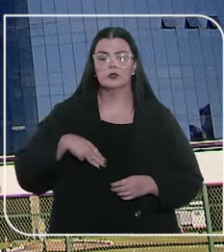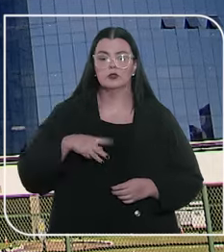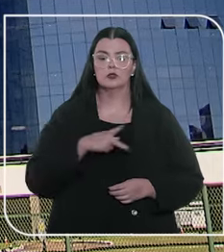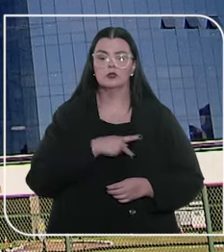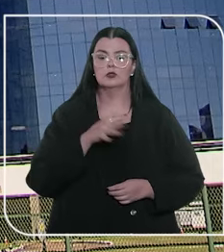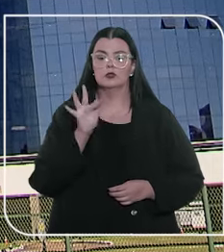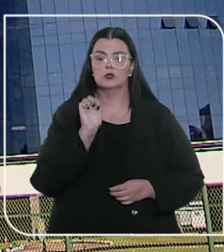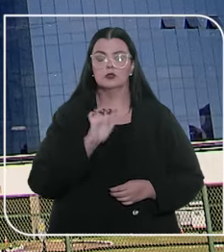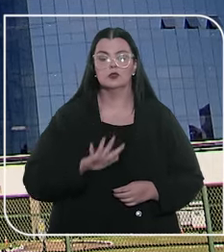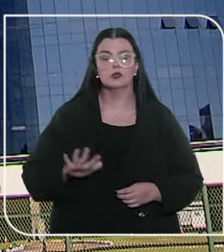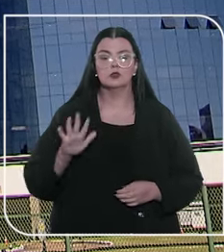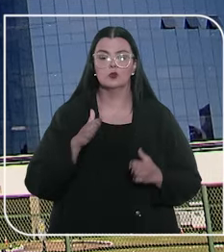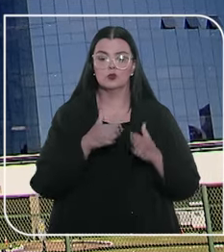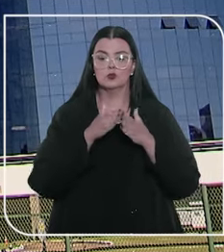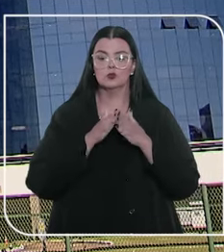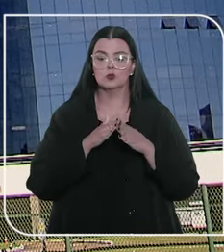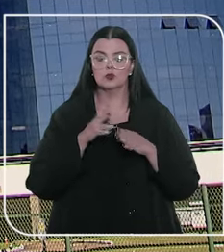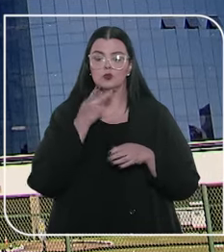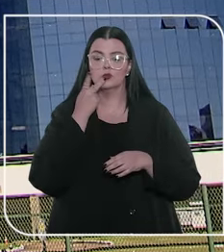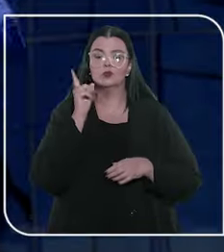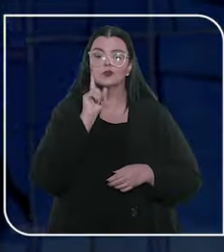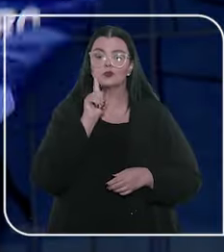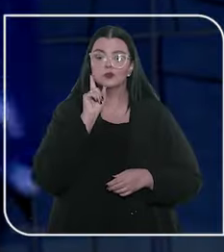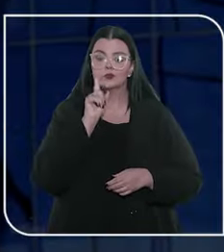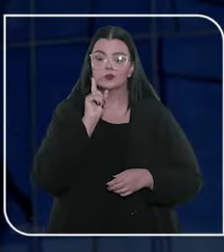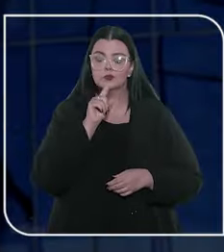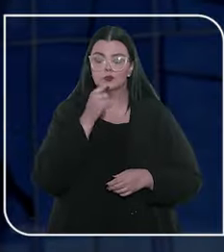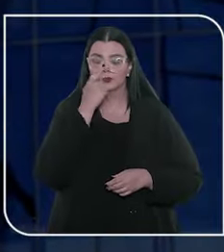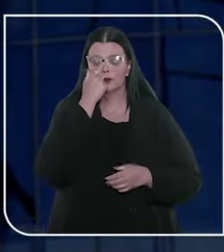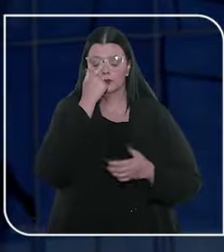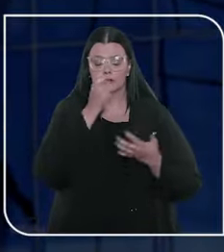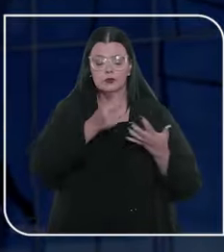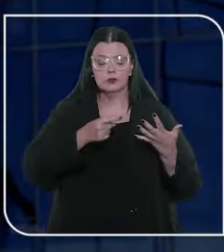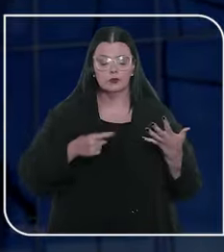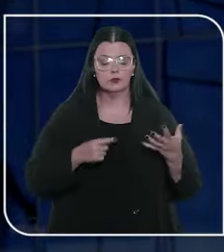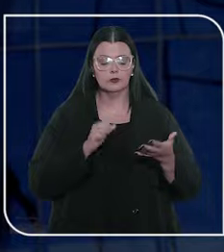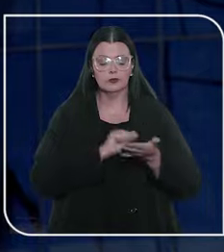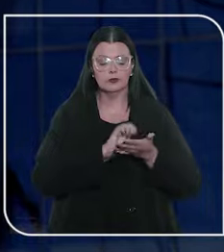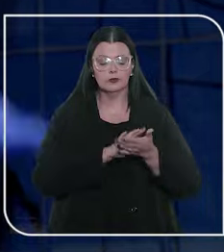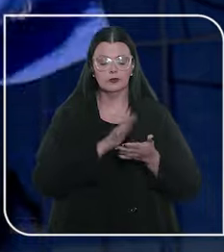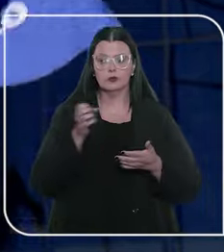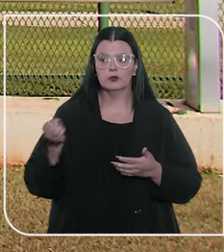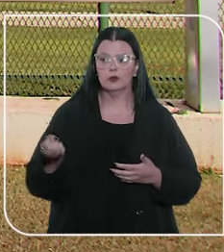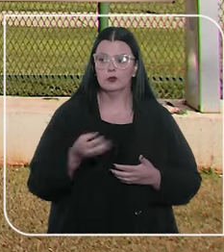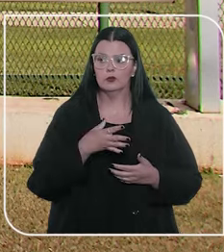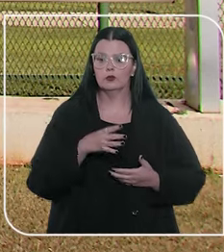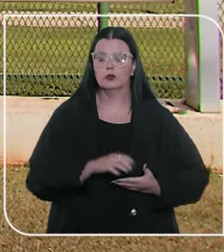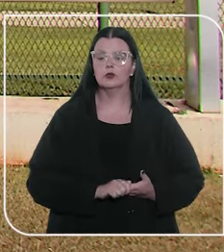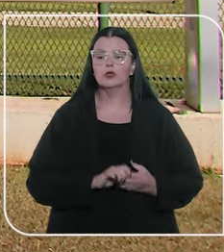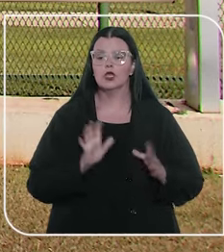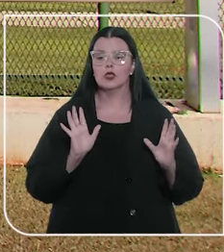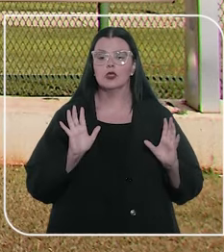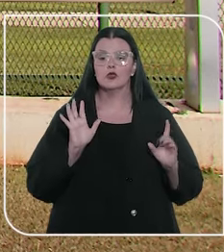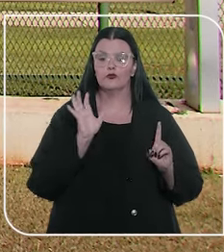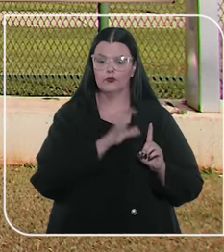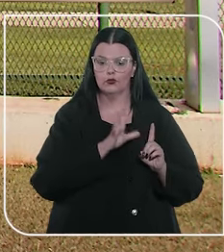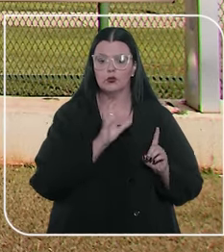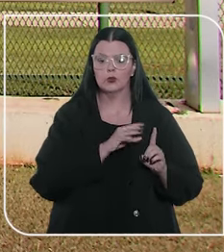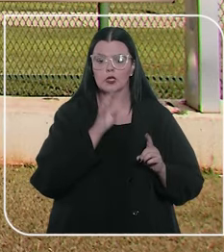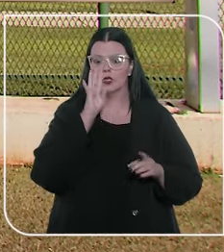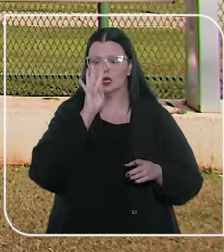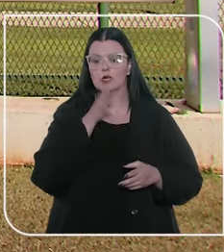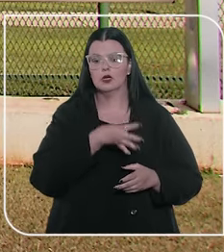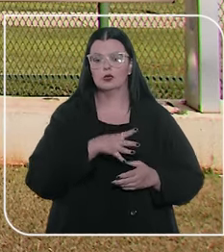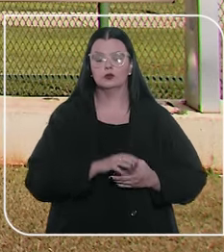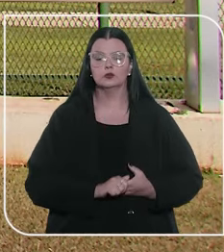Público Federal recebeu de autoridades dos Estados Unidos uma série de documentos novos que poderiam influenciar na